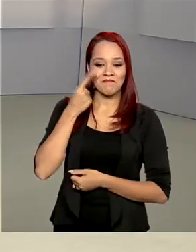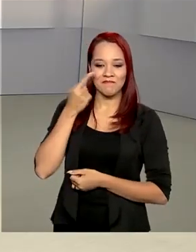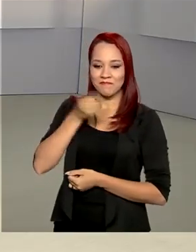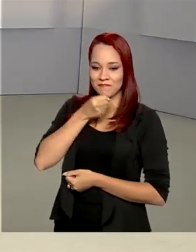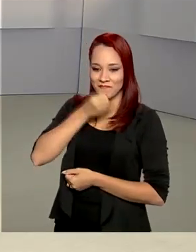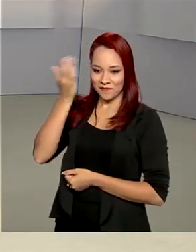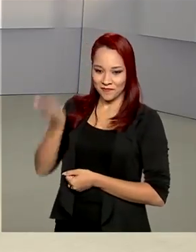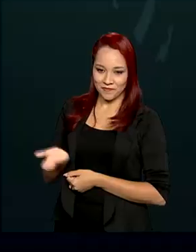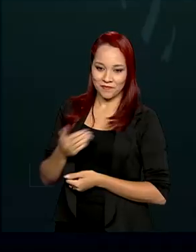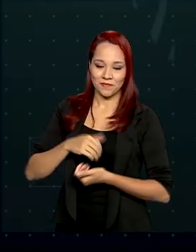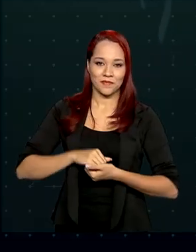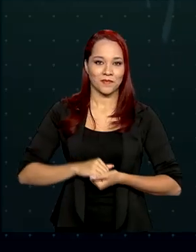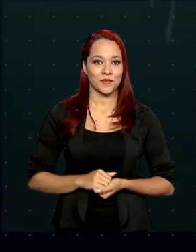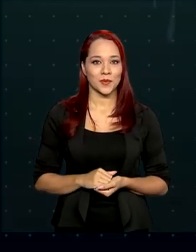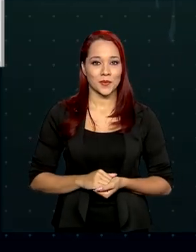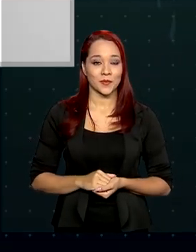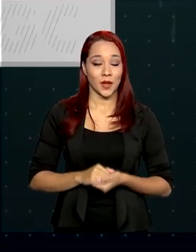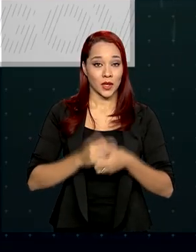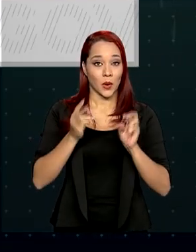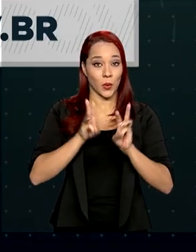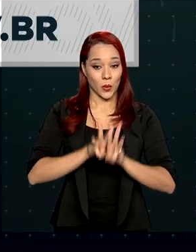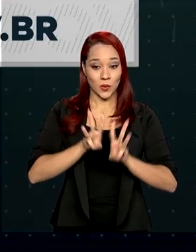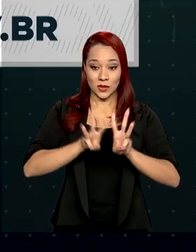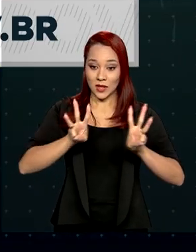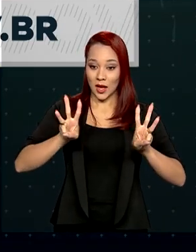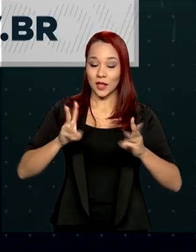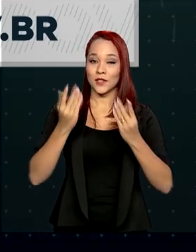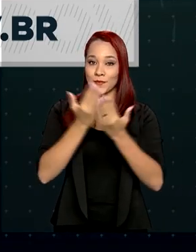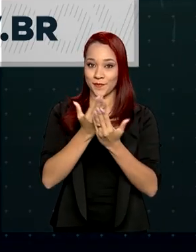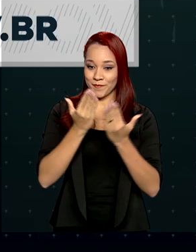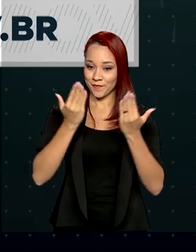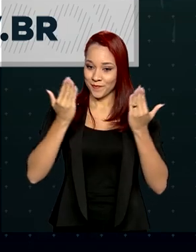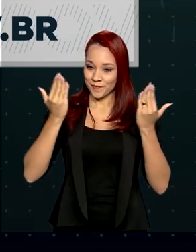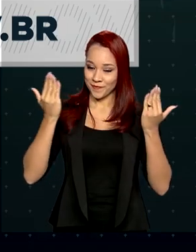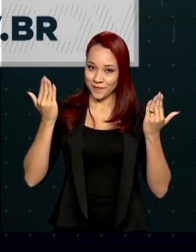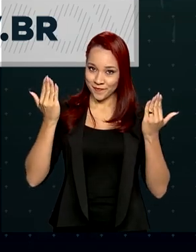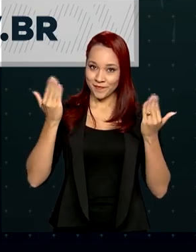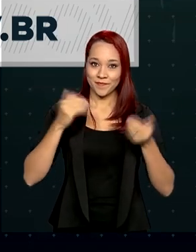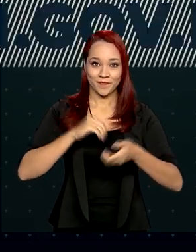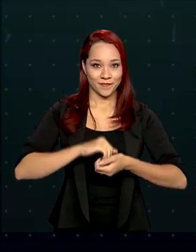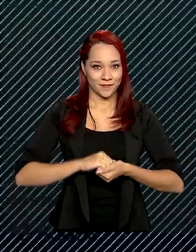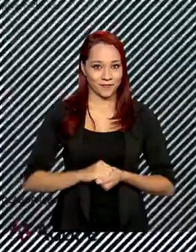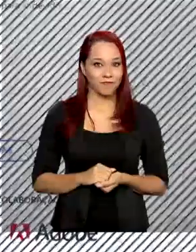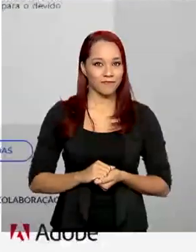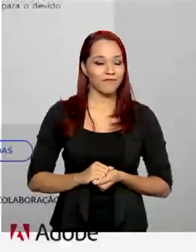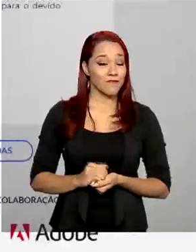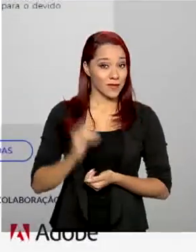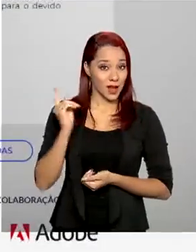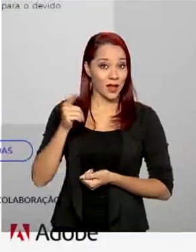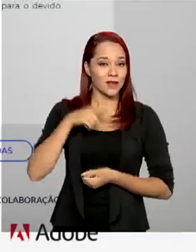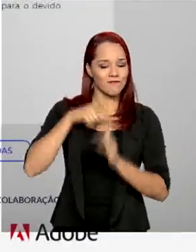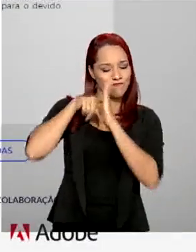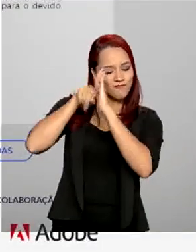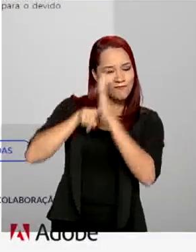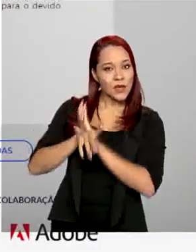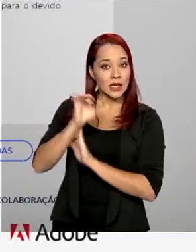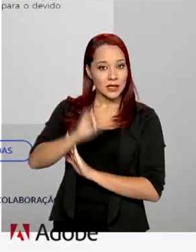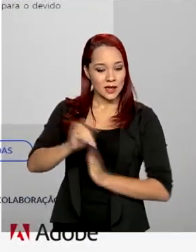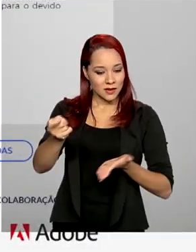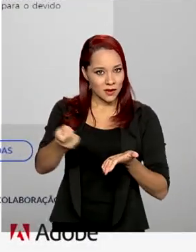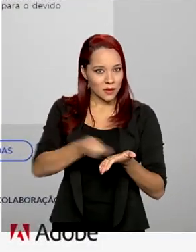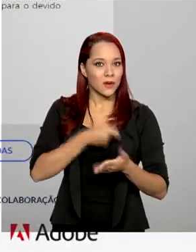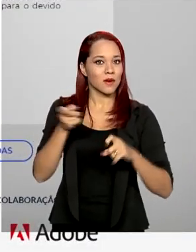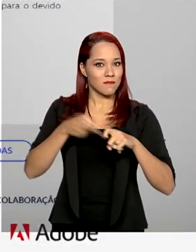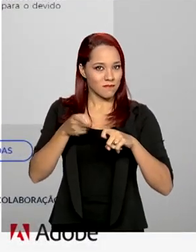reportagem. O site assinaturadigital.iti.gov.br verifica se a assinatura